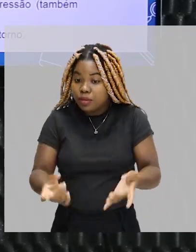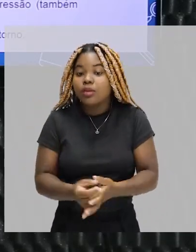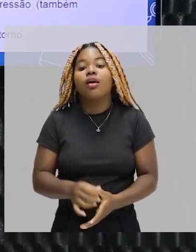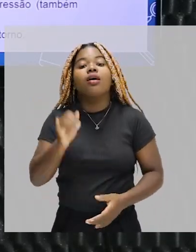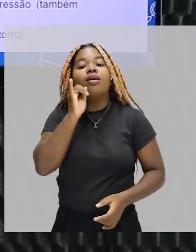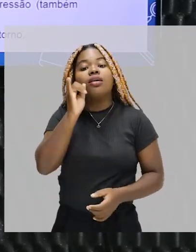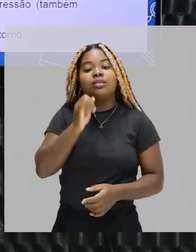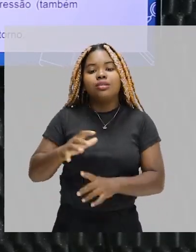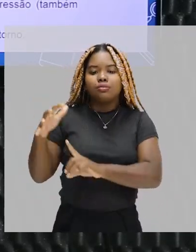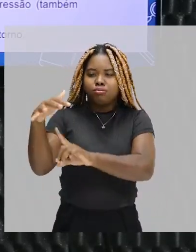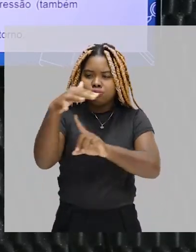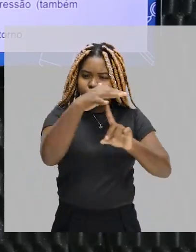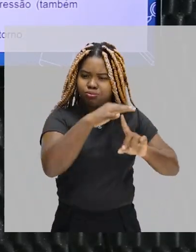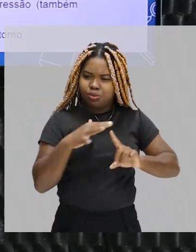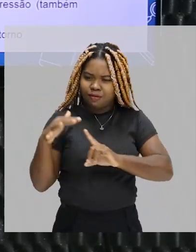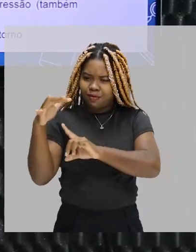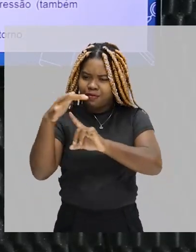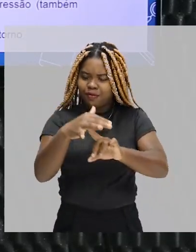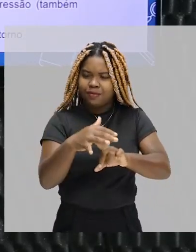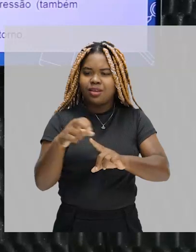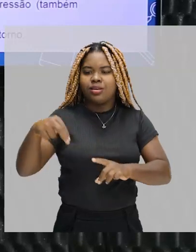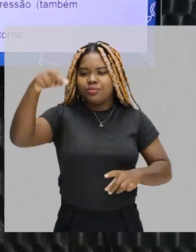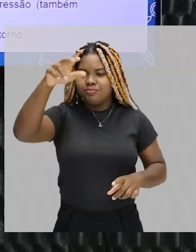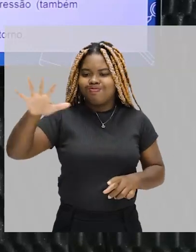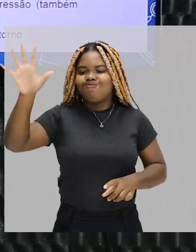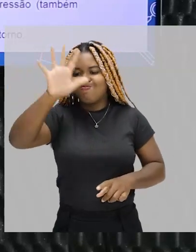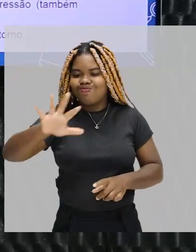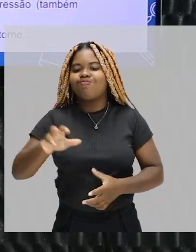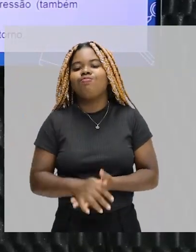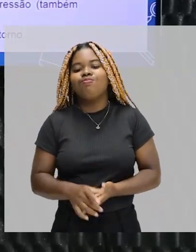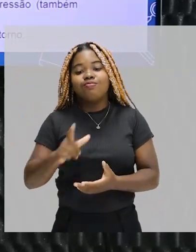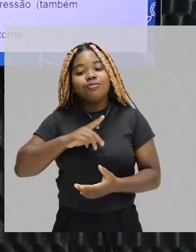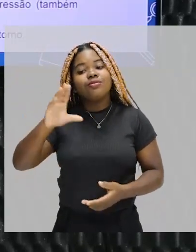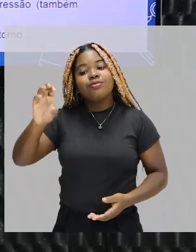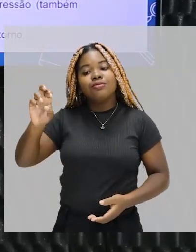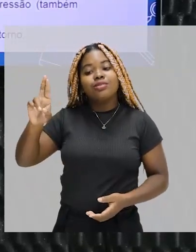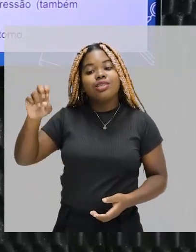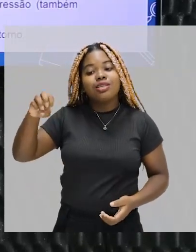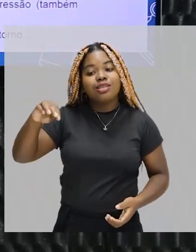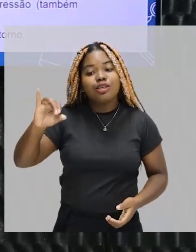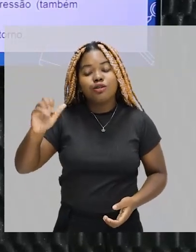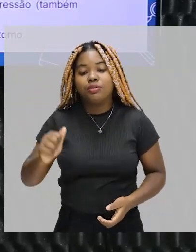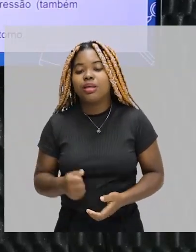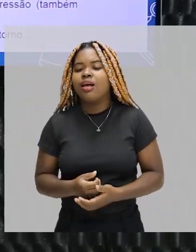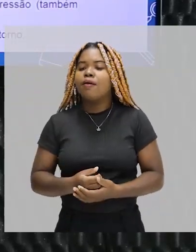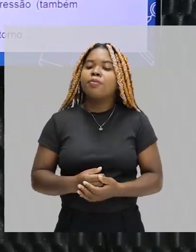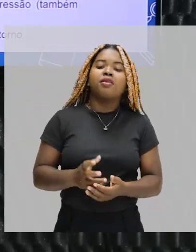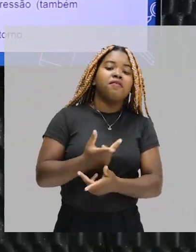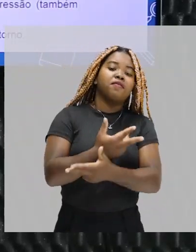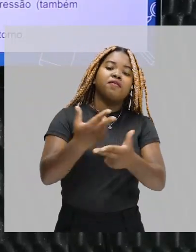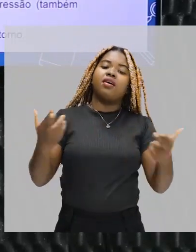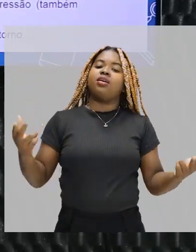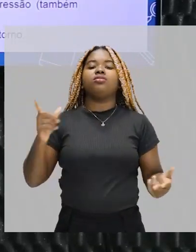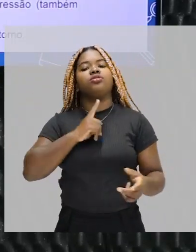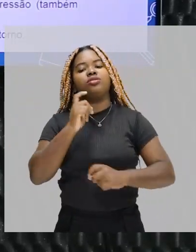cerâmica. A maioria desses materiais são de caráter decorativo, mas não quer dizer que eles não têm um cunho artístico.